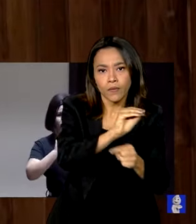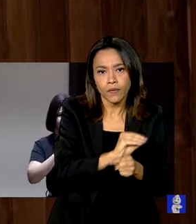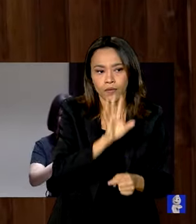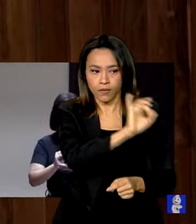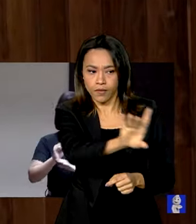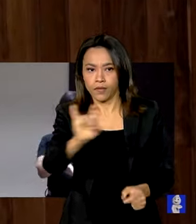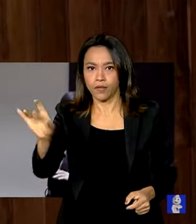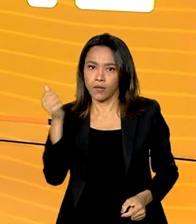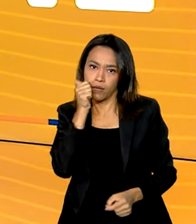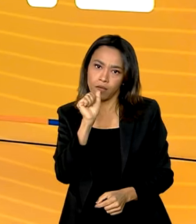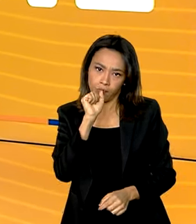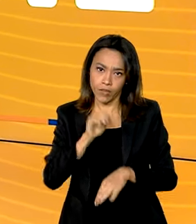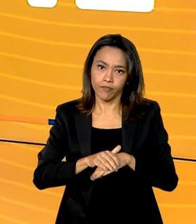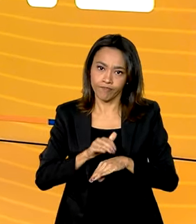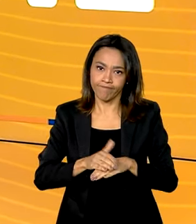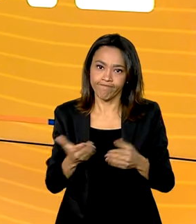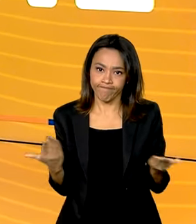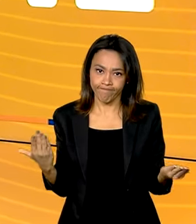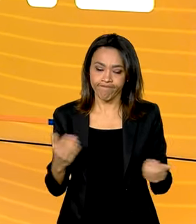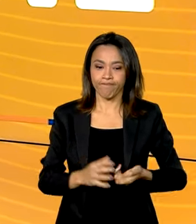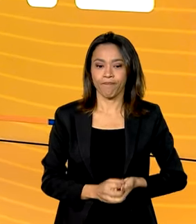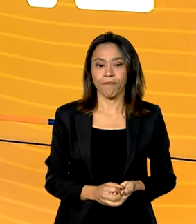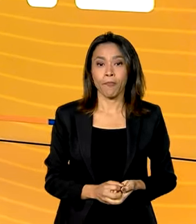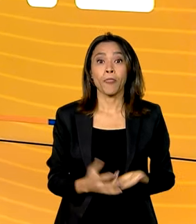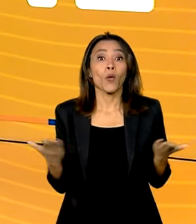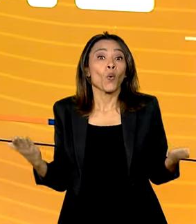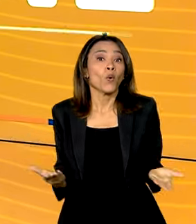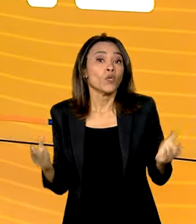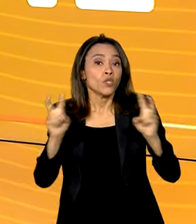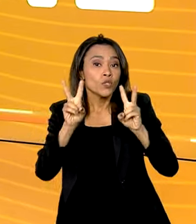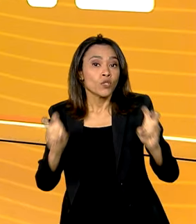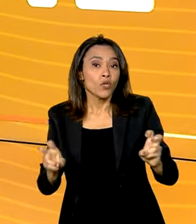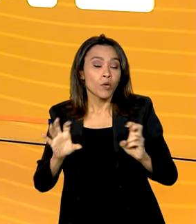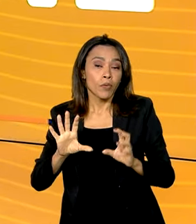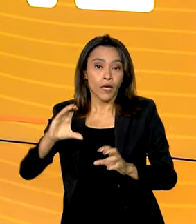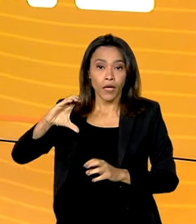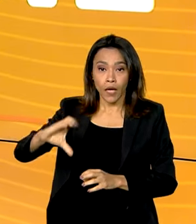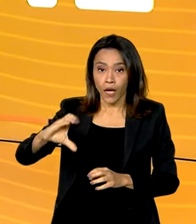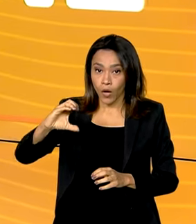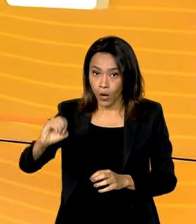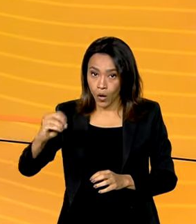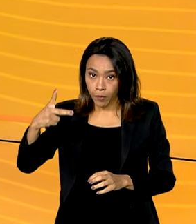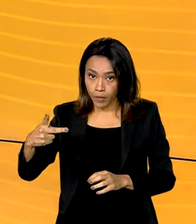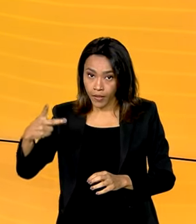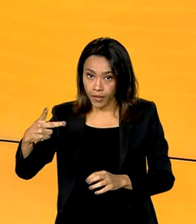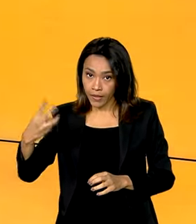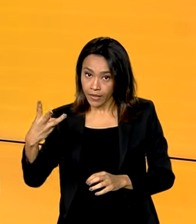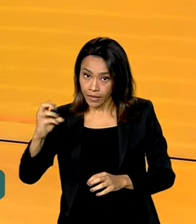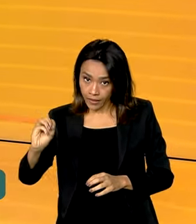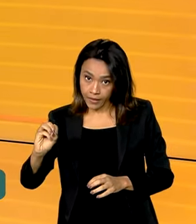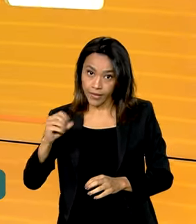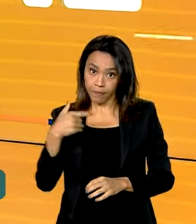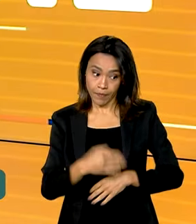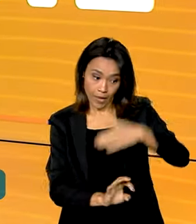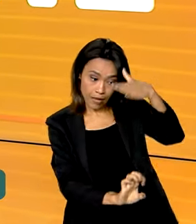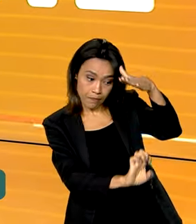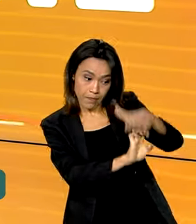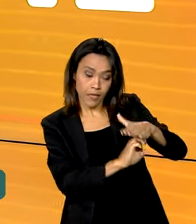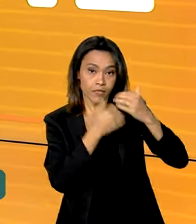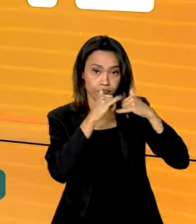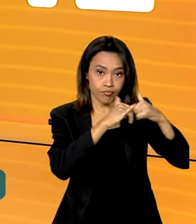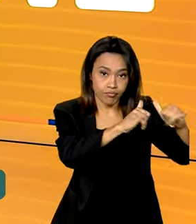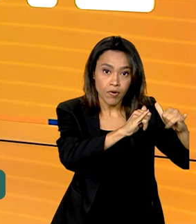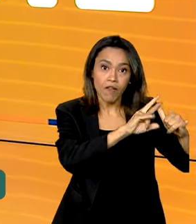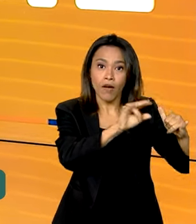um de nós está fazendo. Vamos falar agora sobre a COP30. A Itaipu Binacional vai destinar mais de um